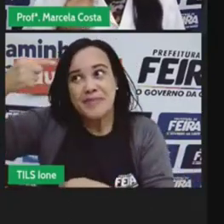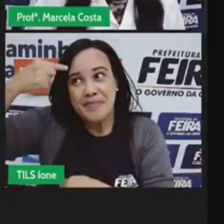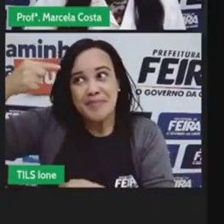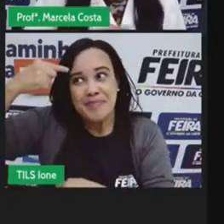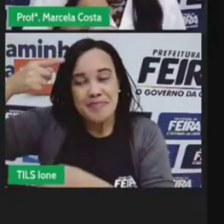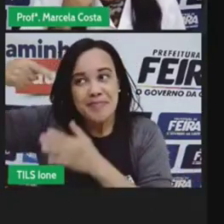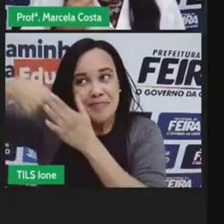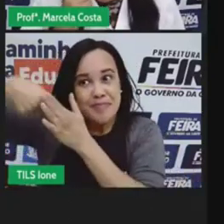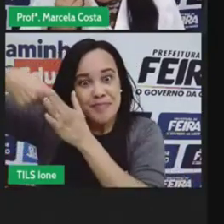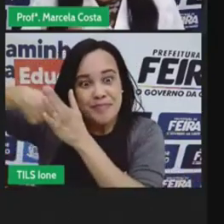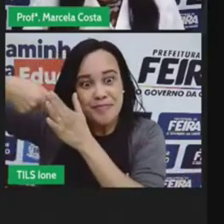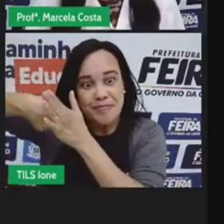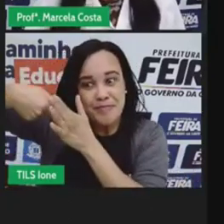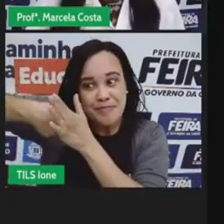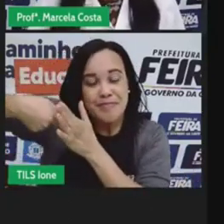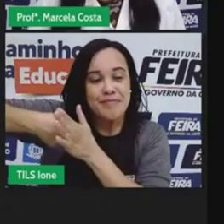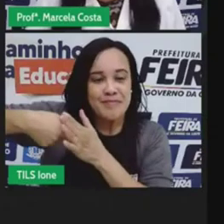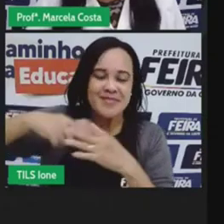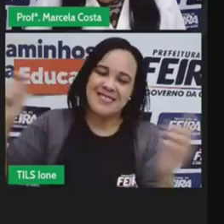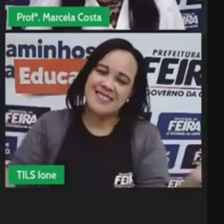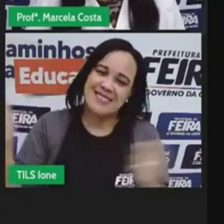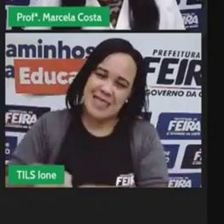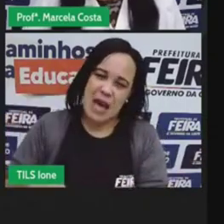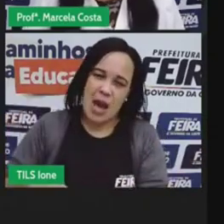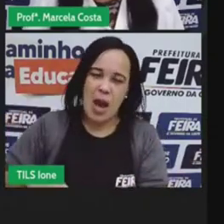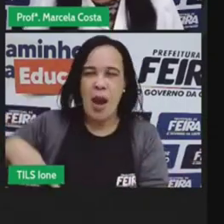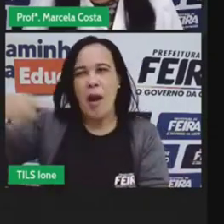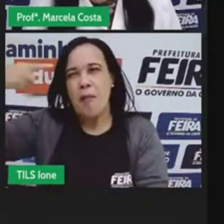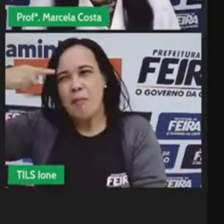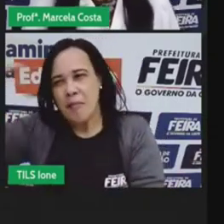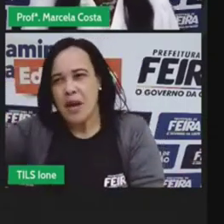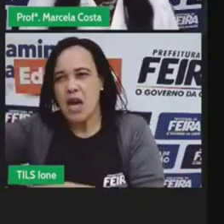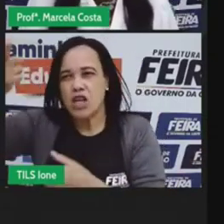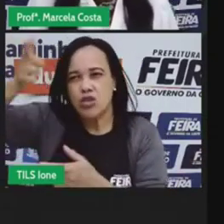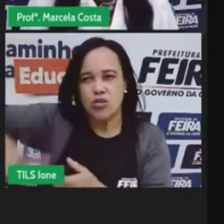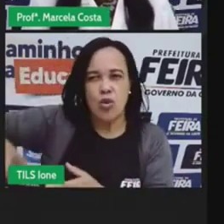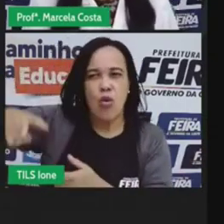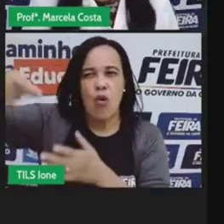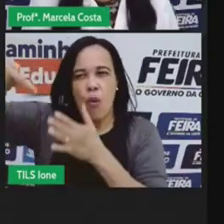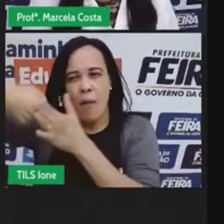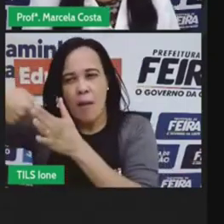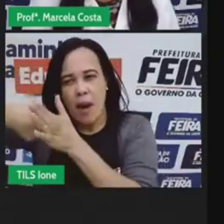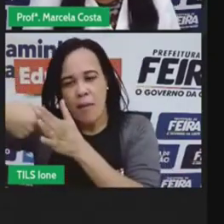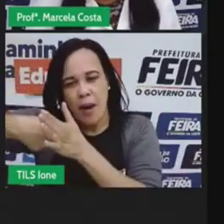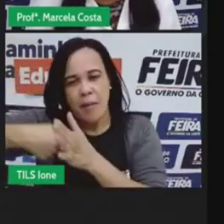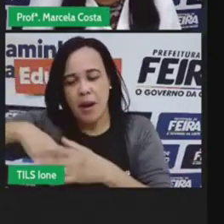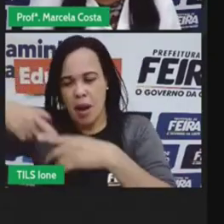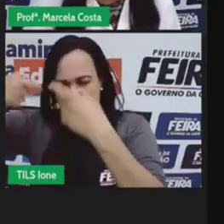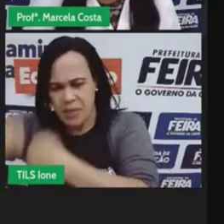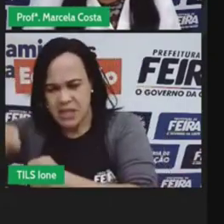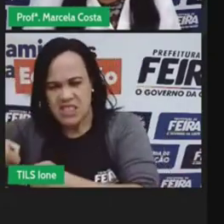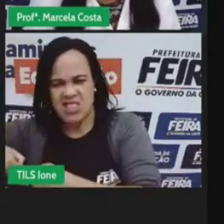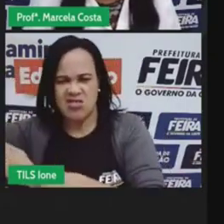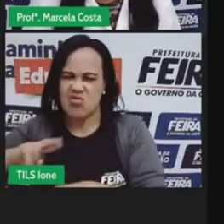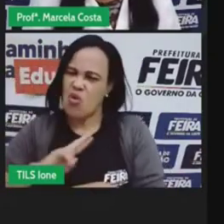vai pensando ande repensando a real necessidade daquilo que você vai comprar